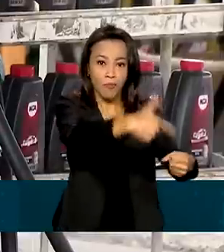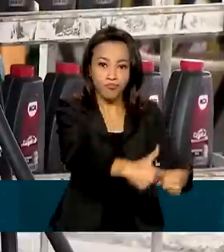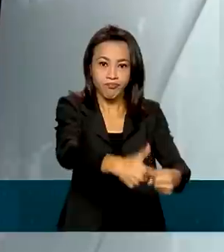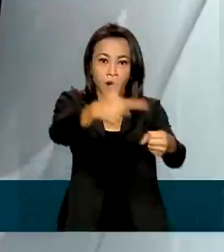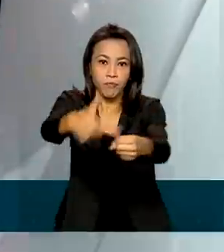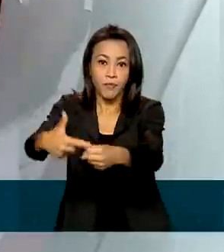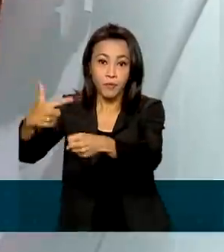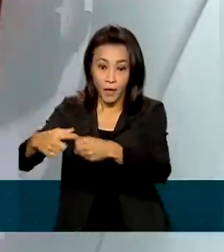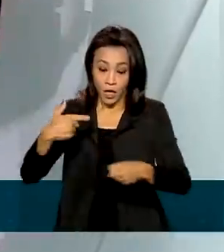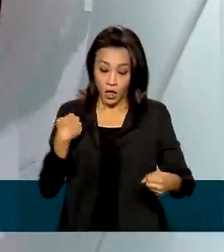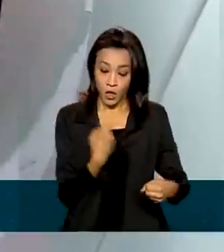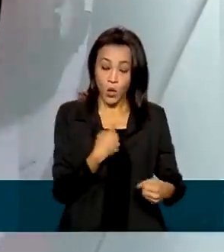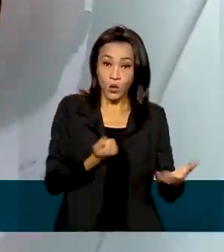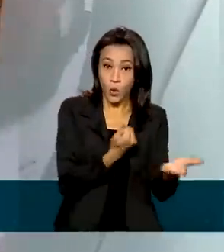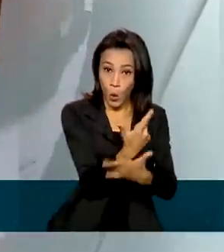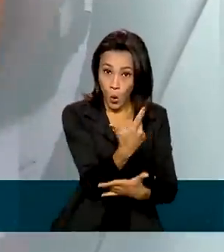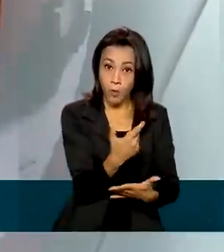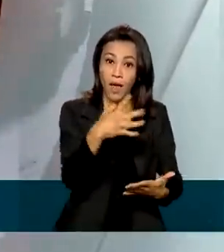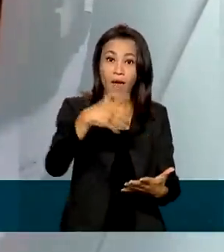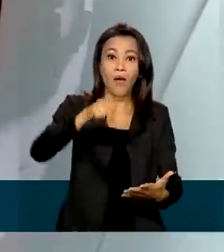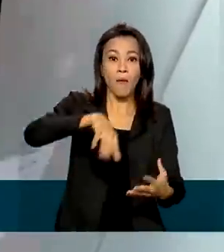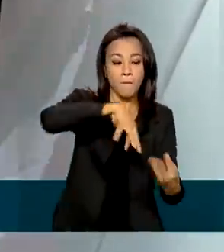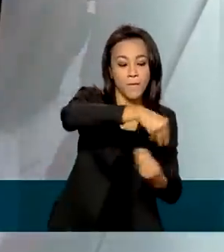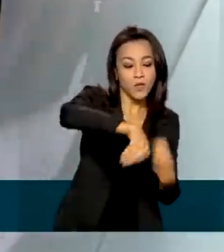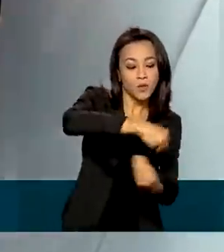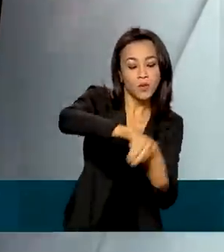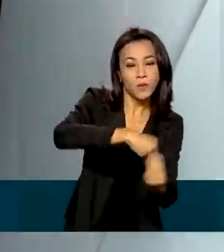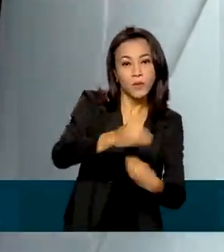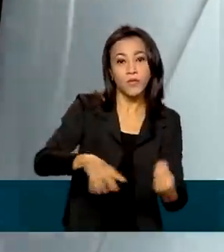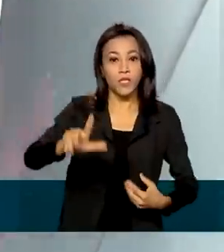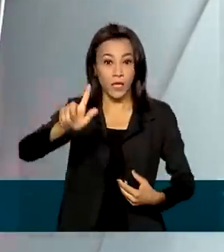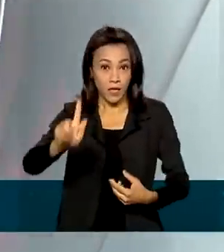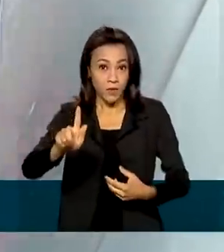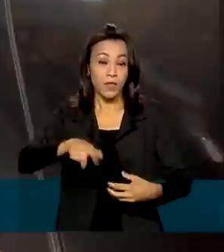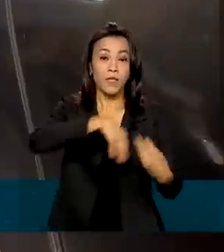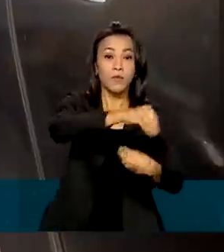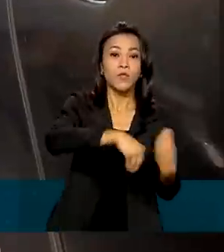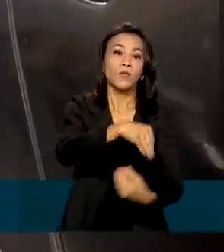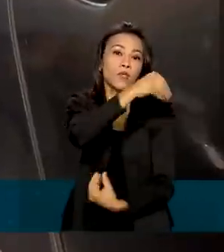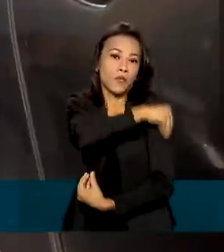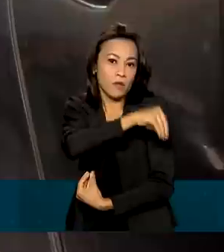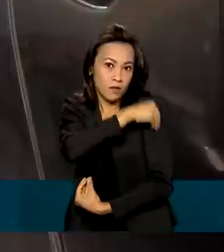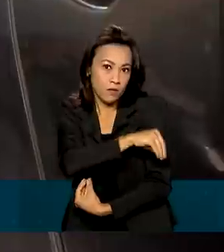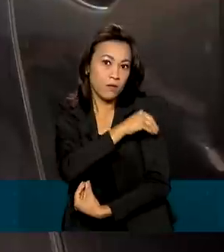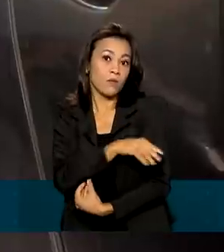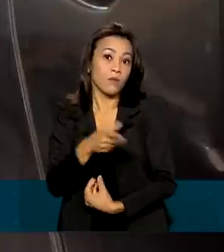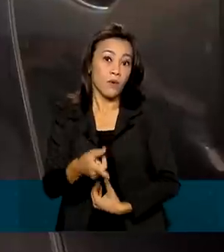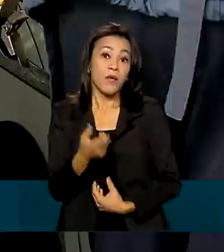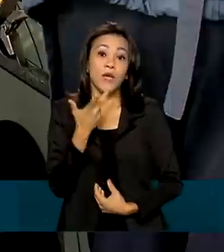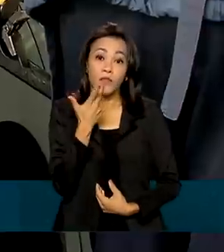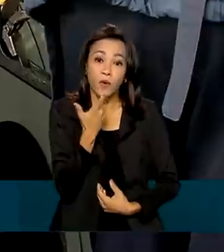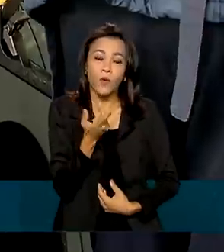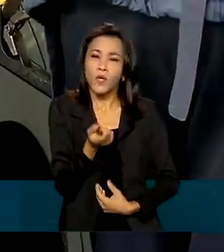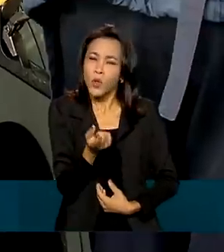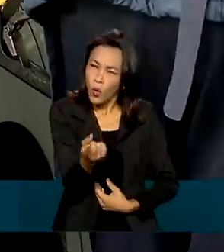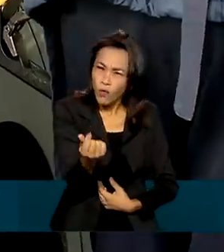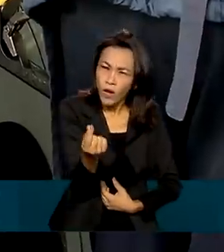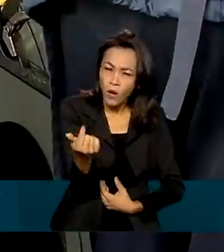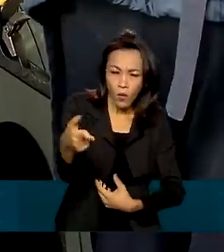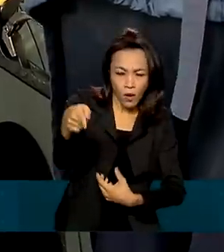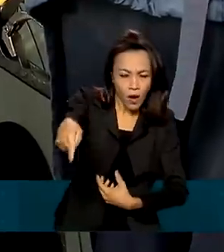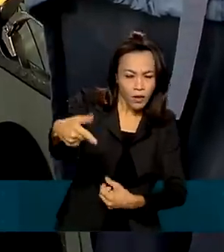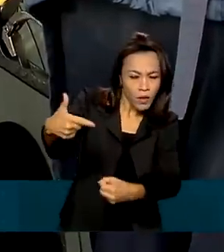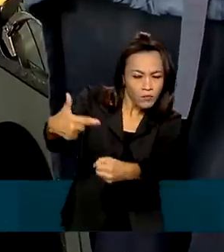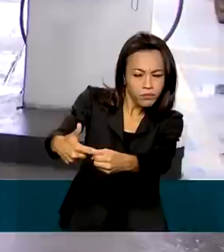a gente compra, a gasolina A, é uma mistura entre etanol e gasolina. A Petrobras estima que o preço médio ao consumidor na bomba deva